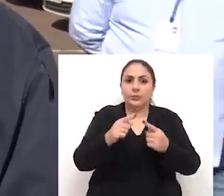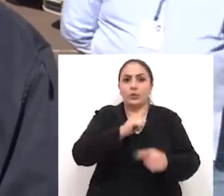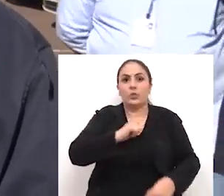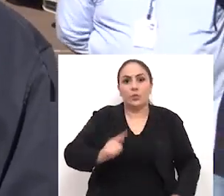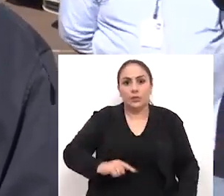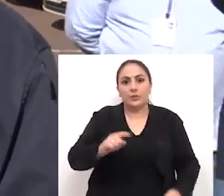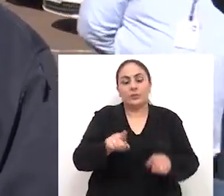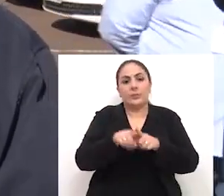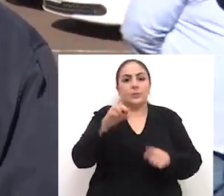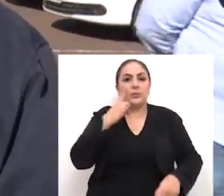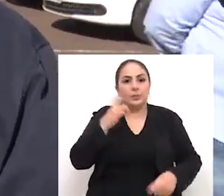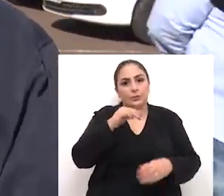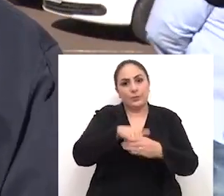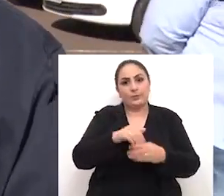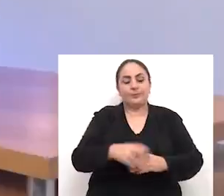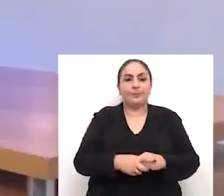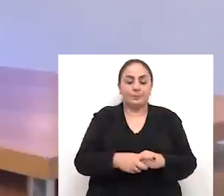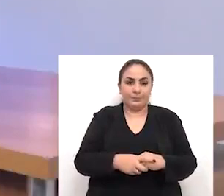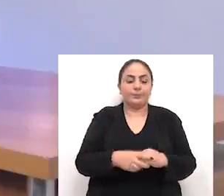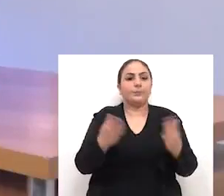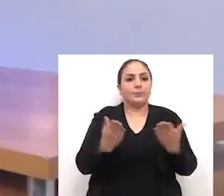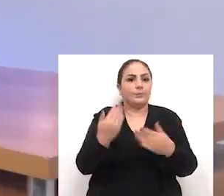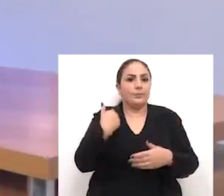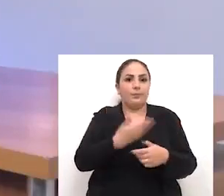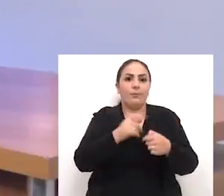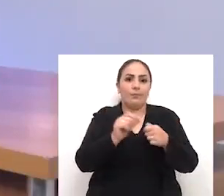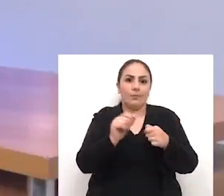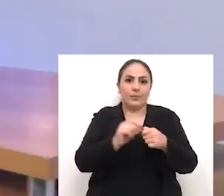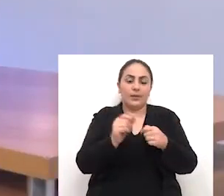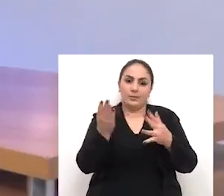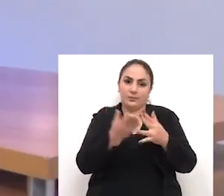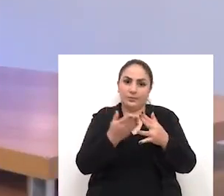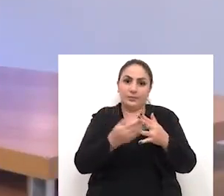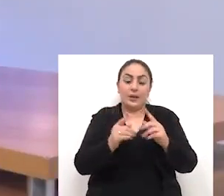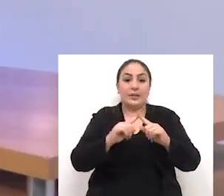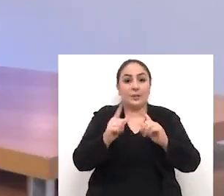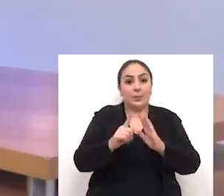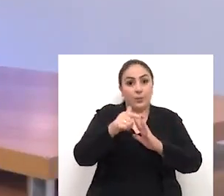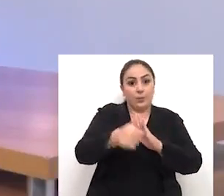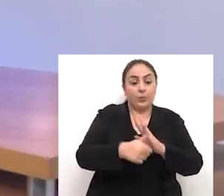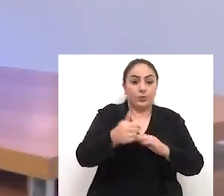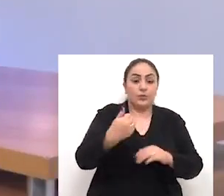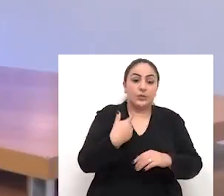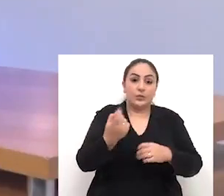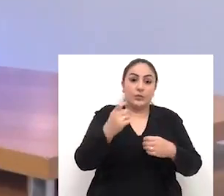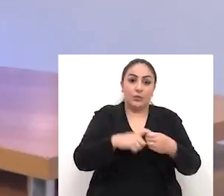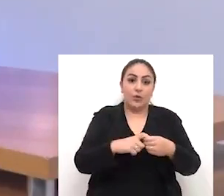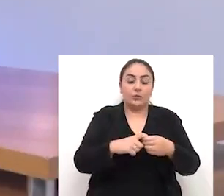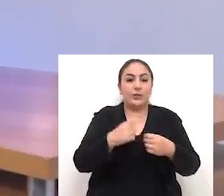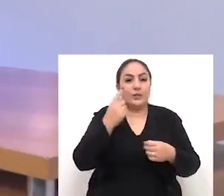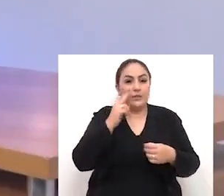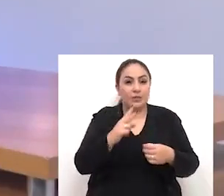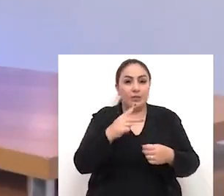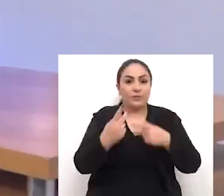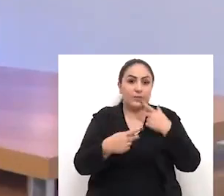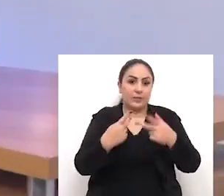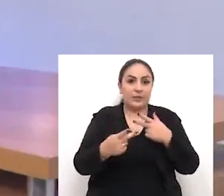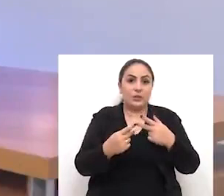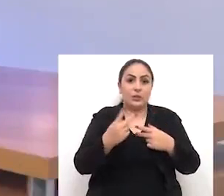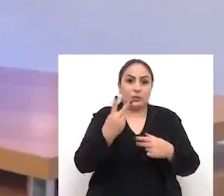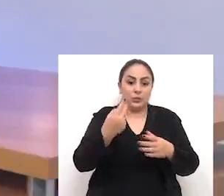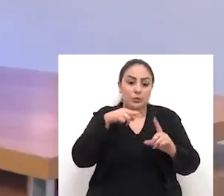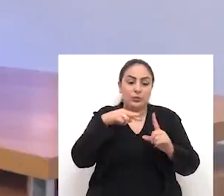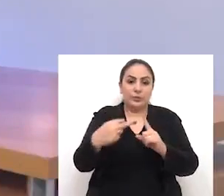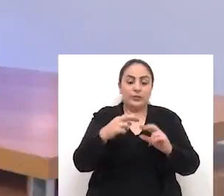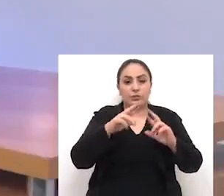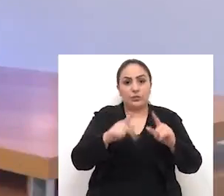para o governo e para os deputados que vão votar. E agora nós vamos para o intervalo, mas no próximo bloco você vai conferir duas